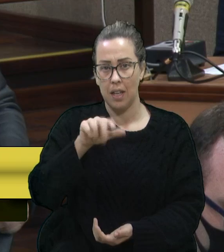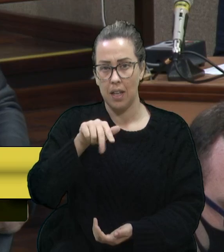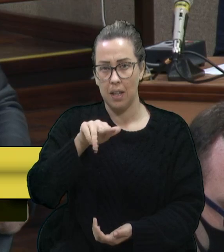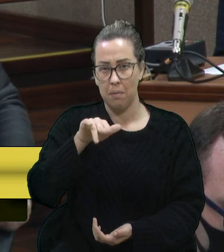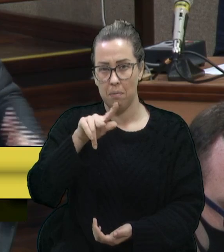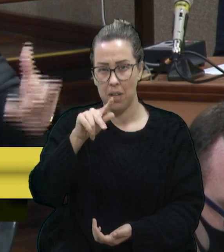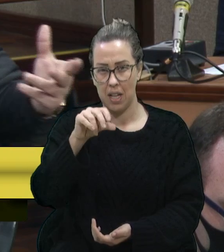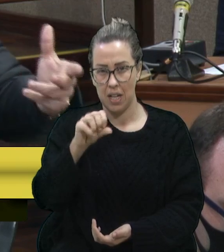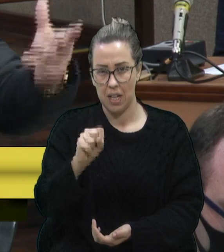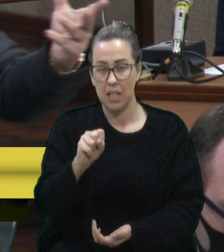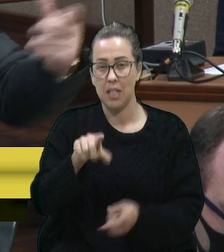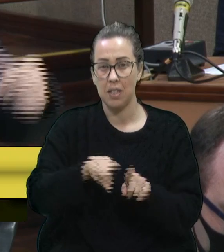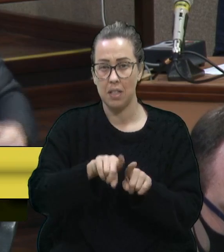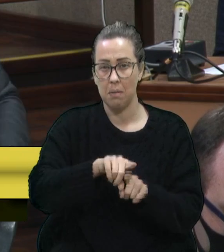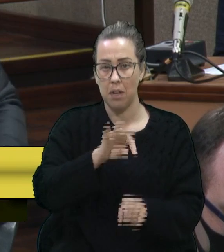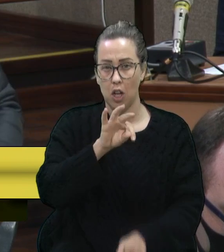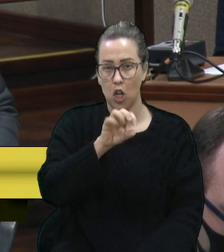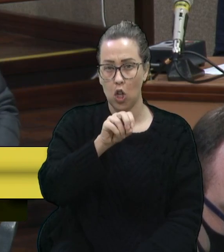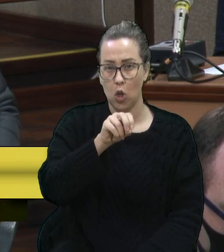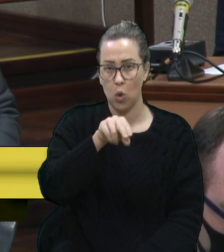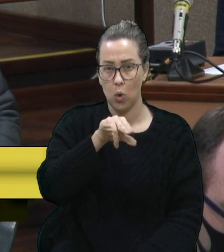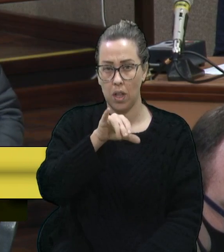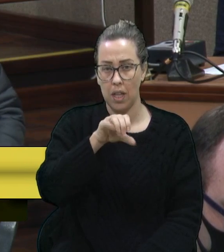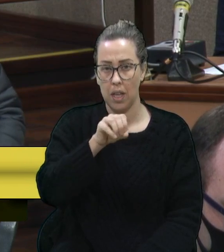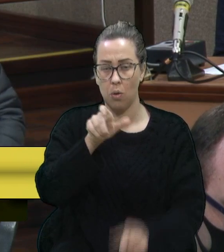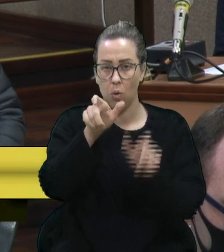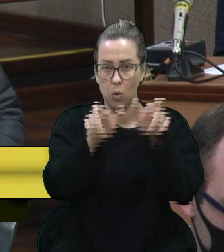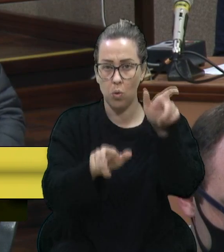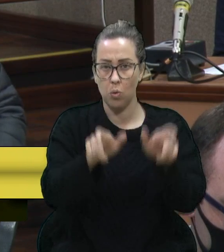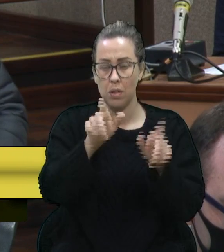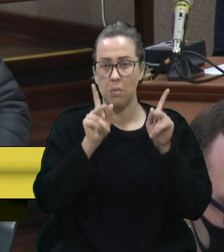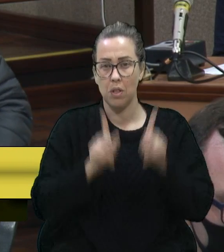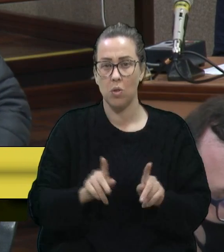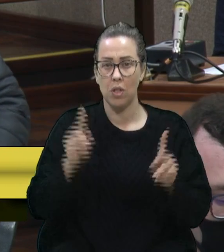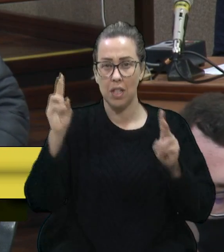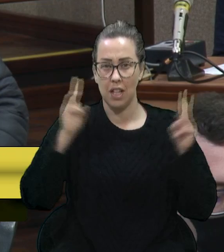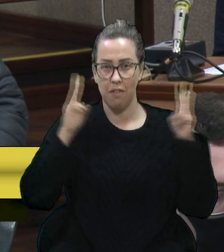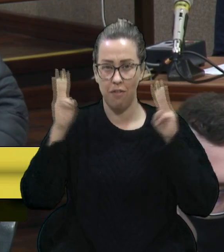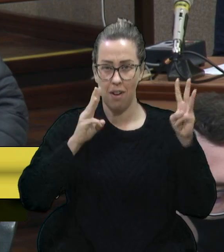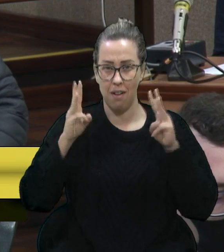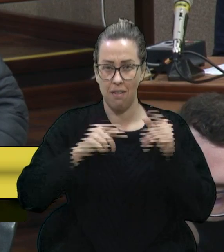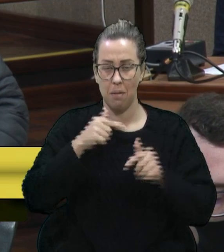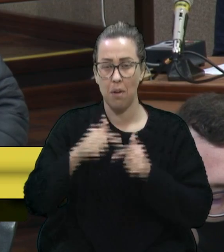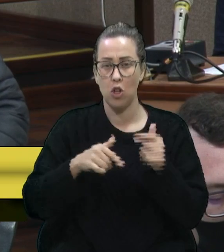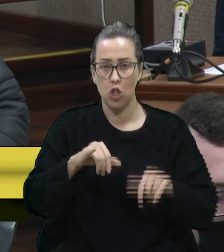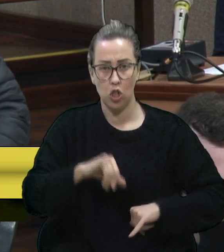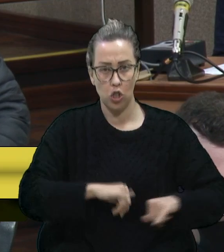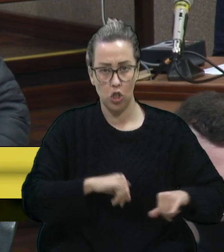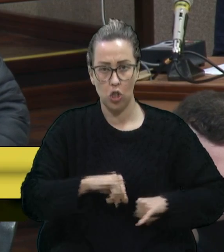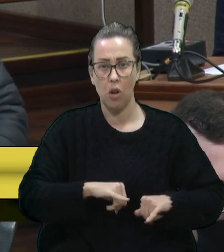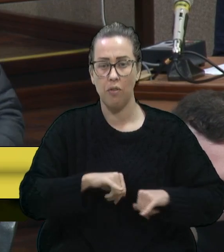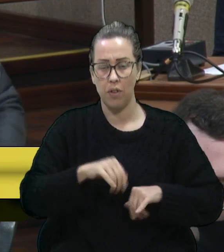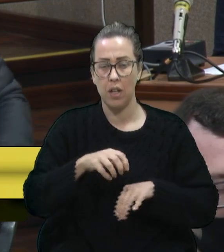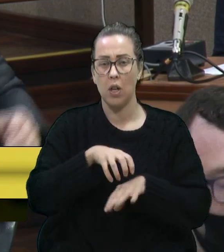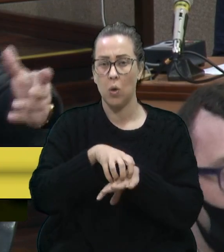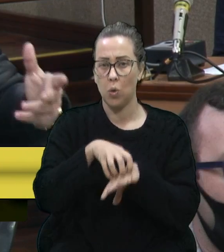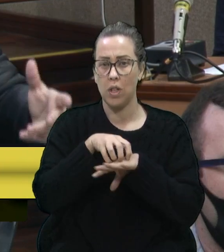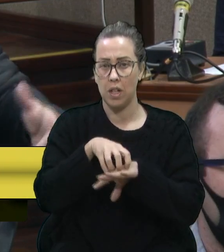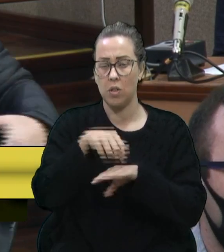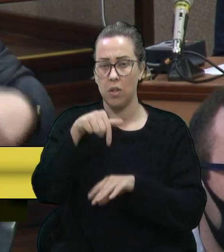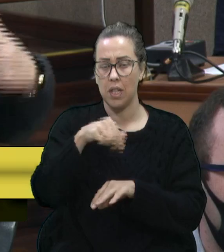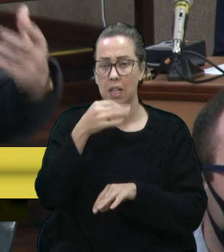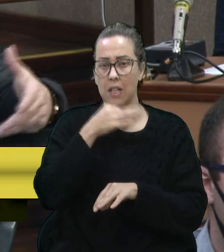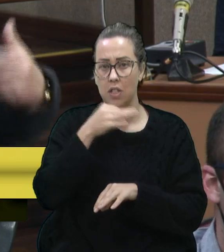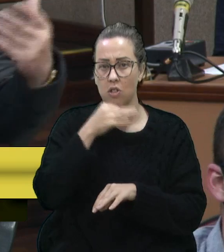lá, e o Tunico, que são principalmente o pessoal aí das vans, o quanto essas pessoas sofrem com o trânsito de Caxias. O trânsito de